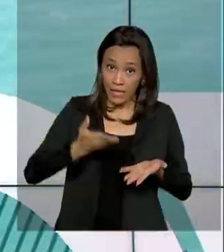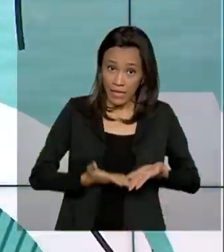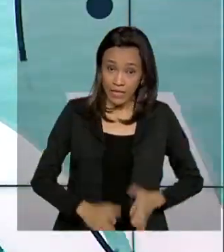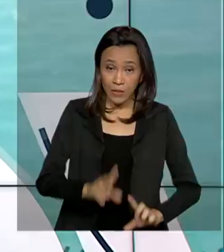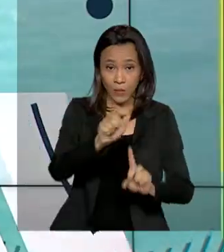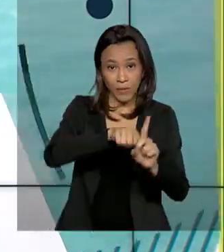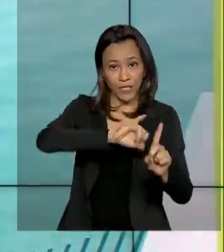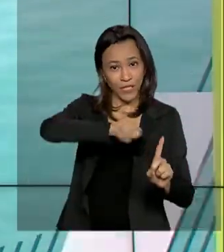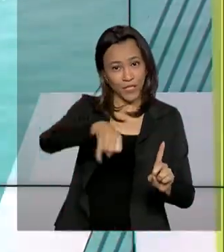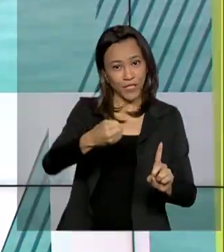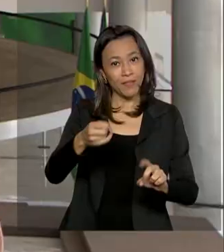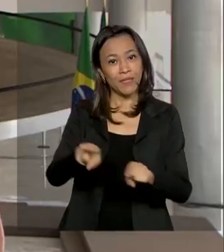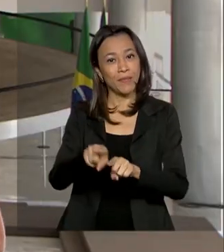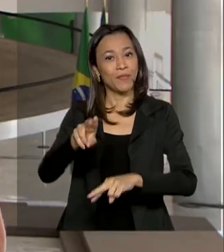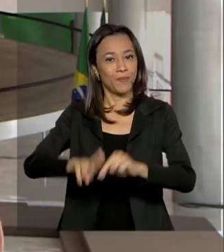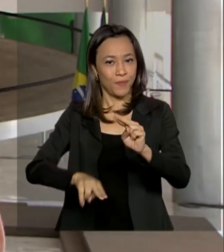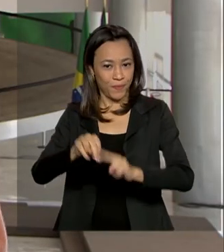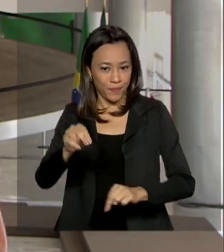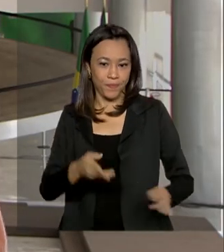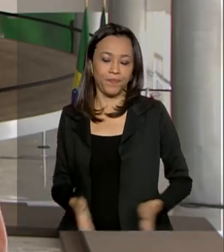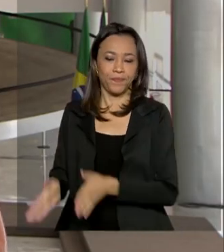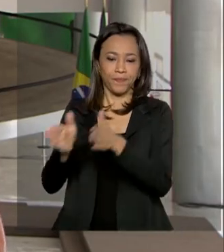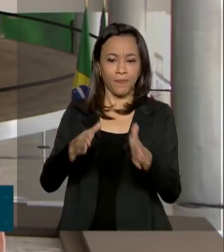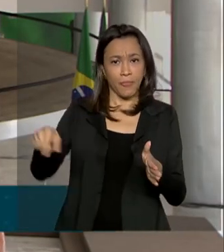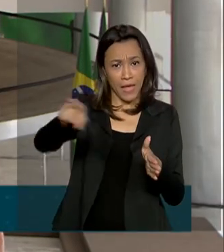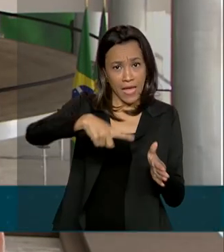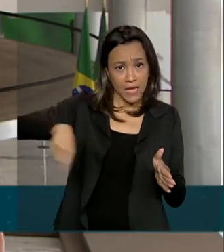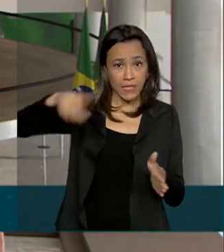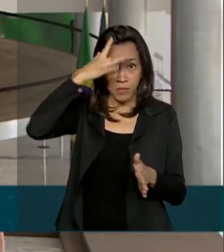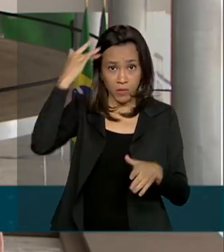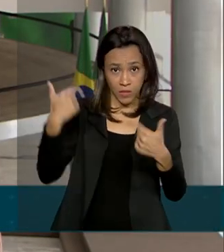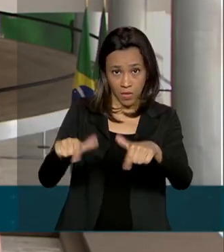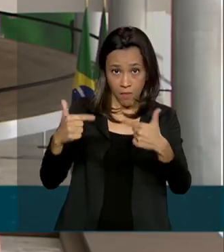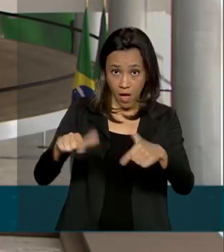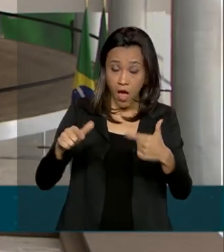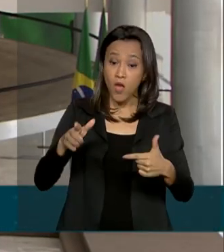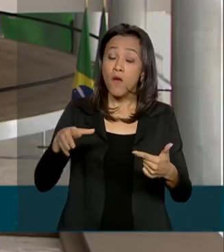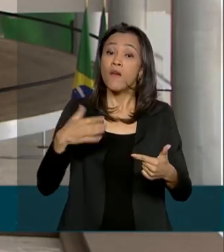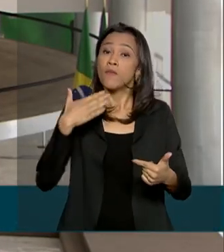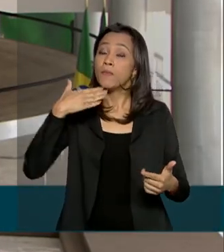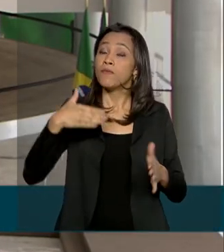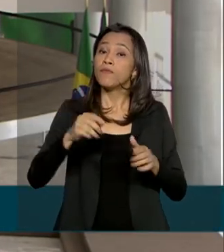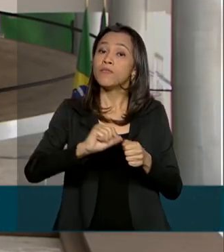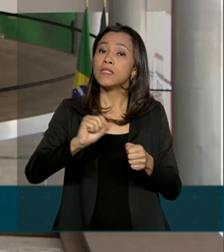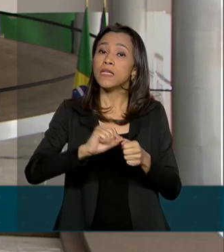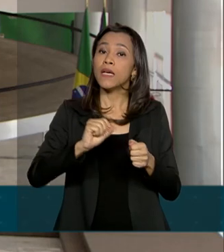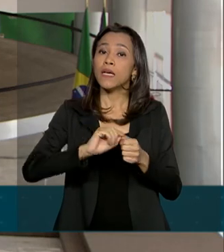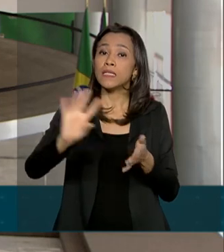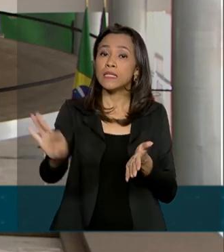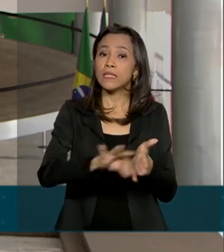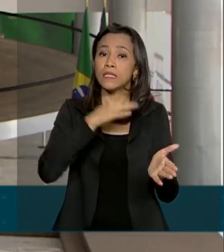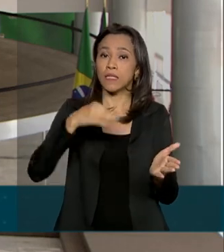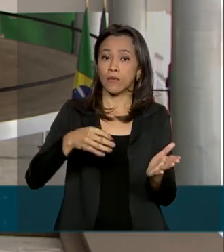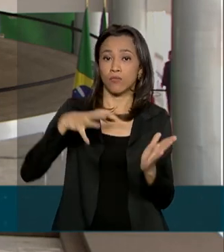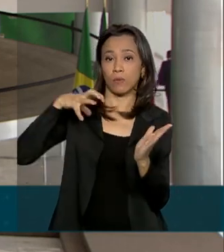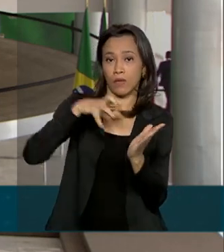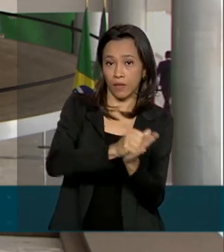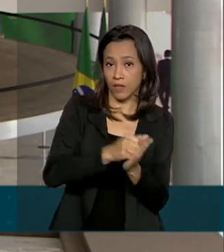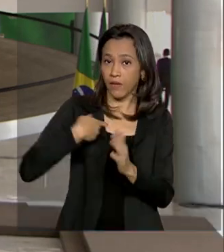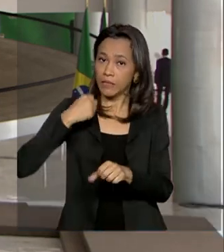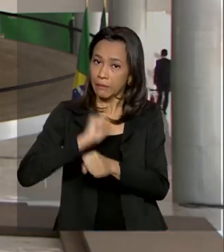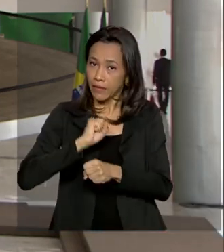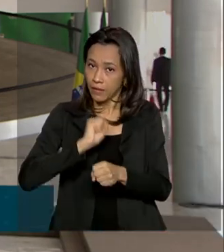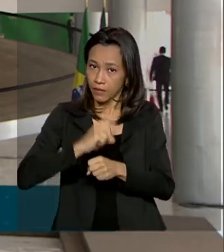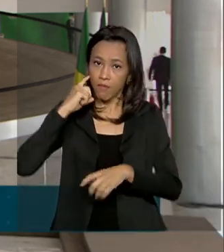janeiro e junho. Esses trabalhadores fizeram requerimento no mês de maio e estavam aguardando a análise do cadastro.